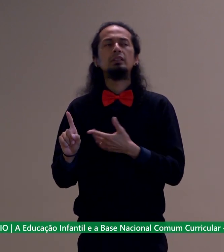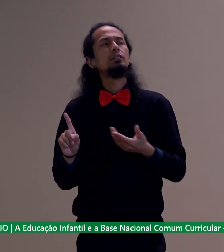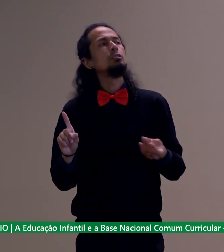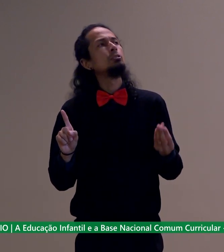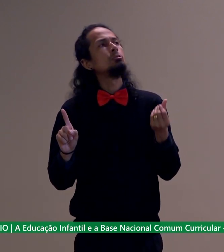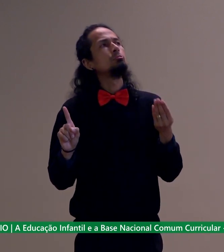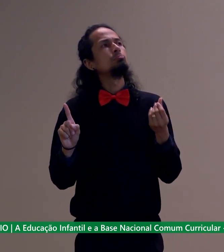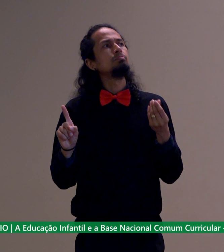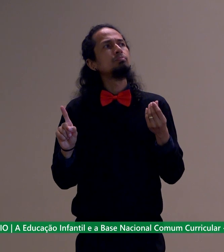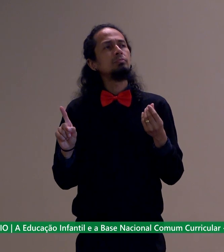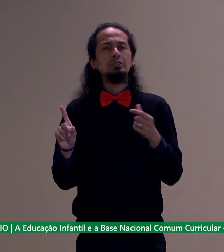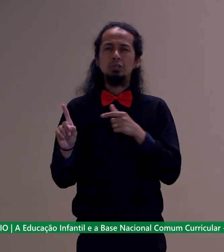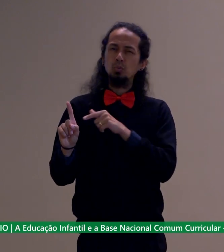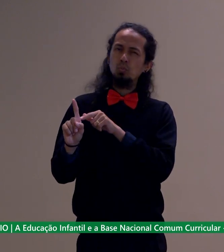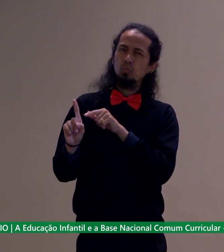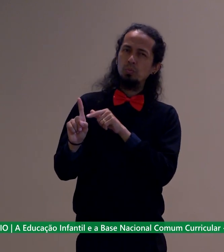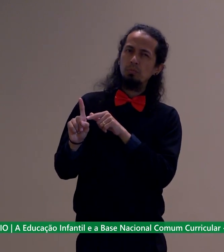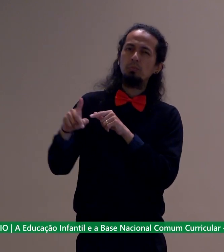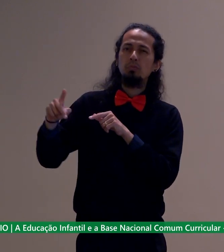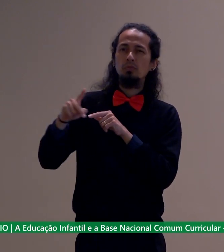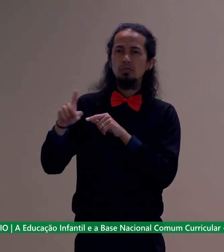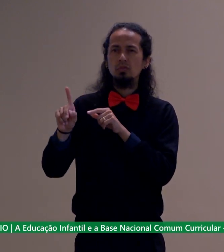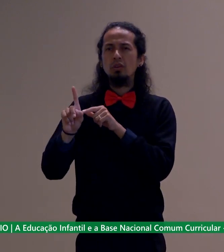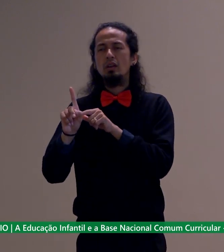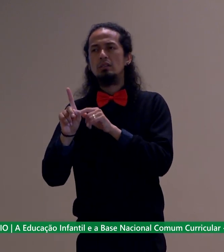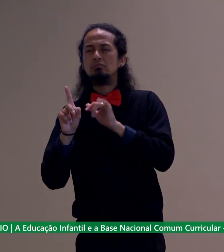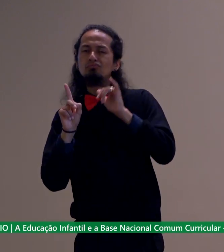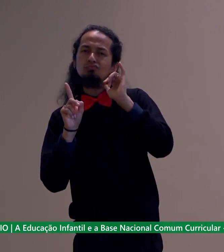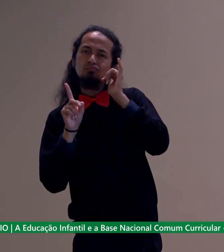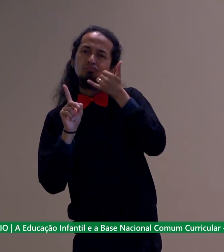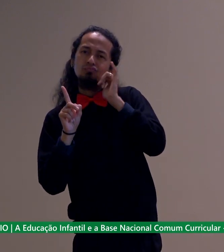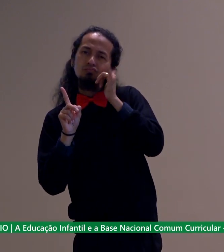na figura do narrador como uma figura assim para